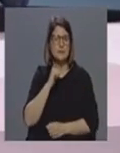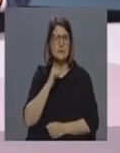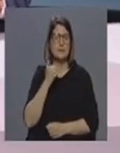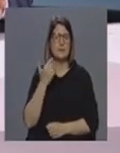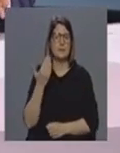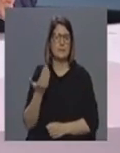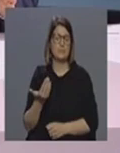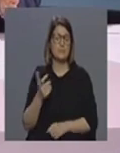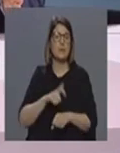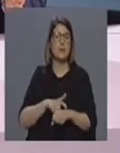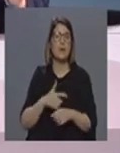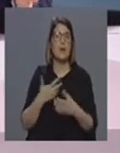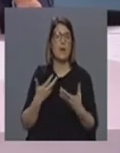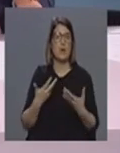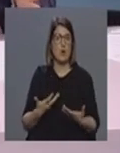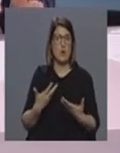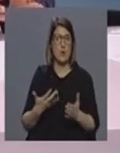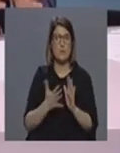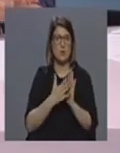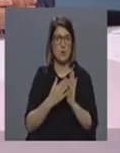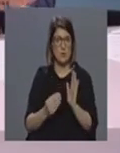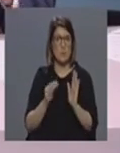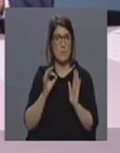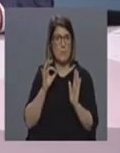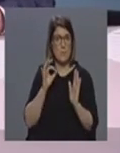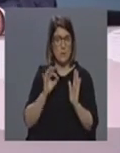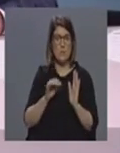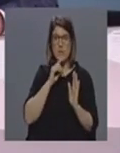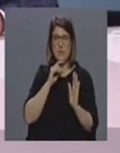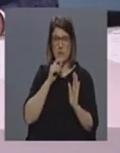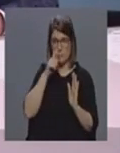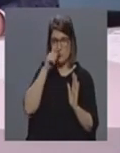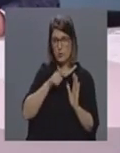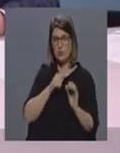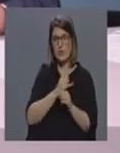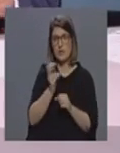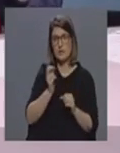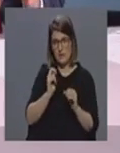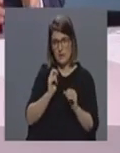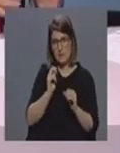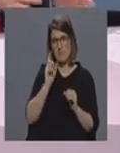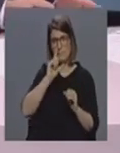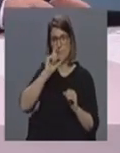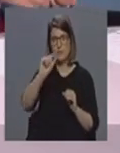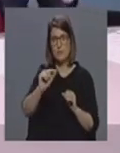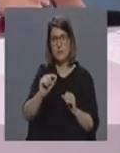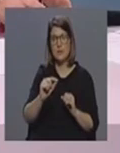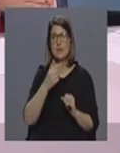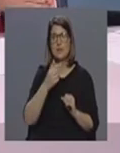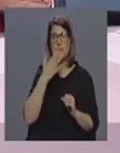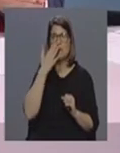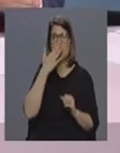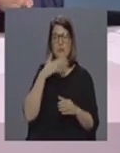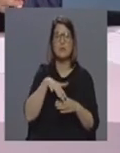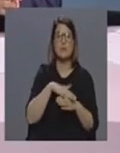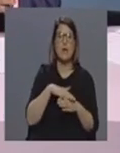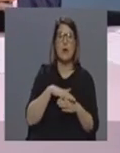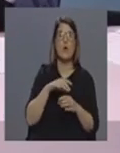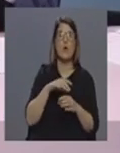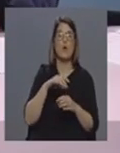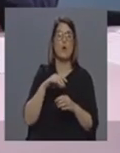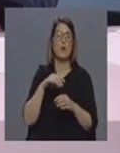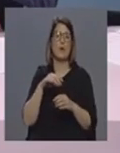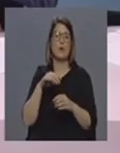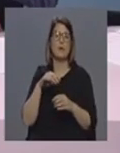neste momento o modelo está montado para a evacuação das pessoas para a ilha terceira no caso de ser detectado um caso numa ilha sem hospital